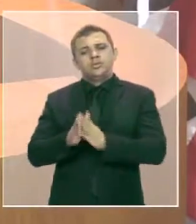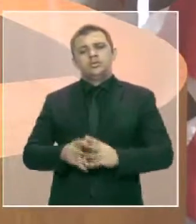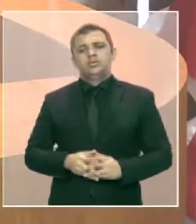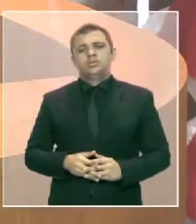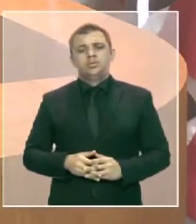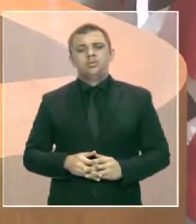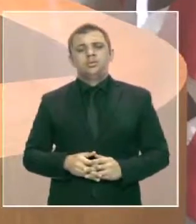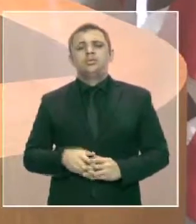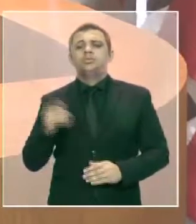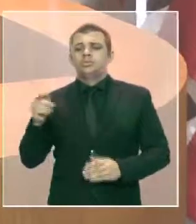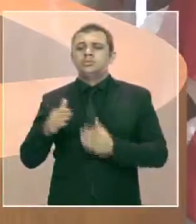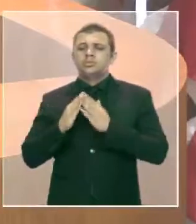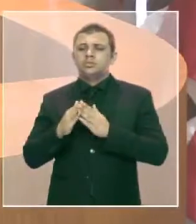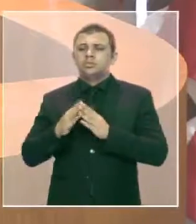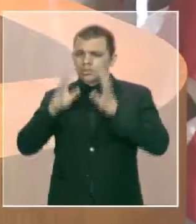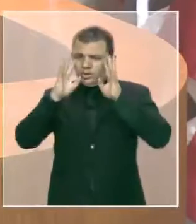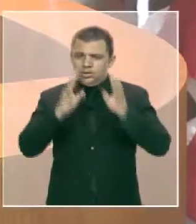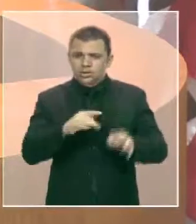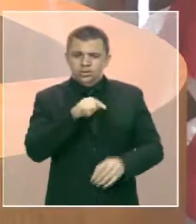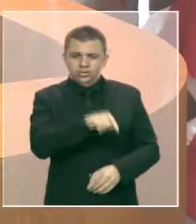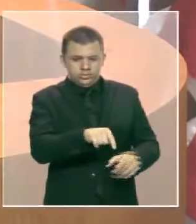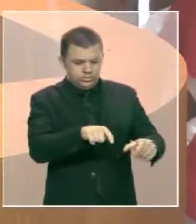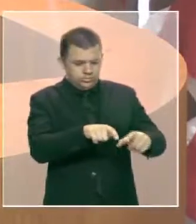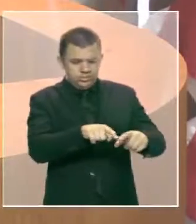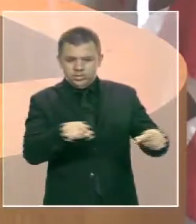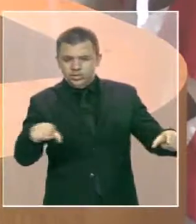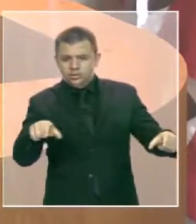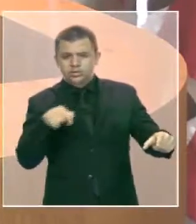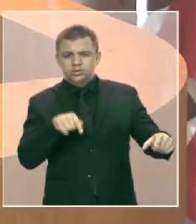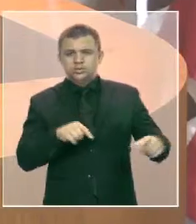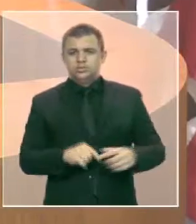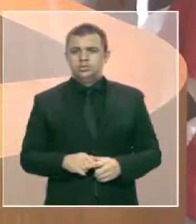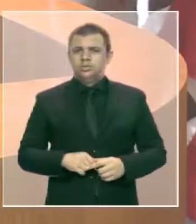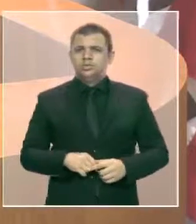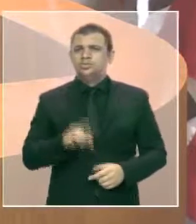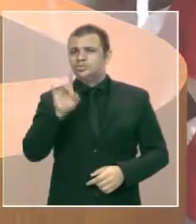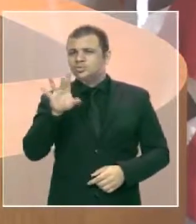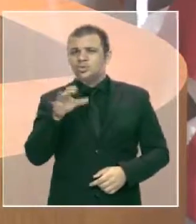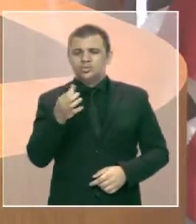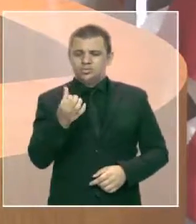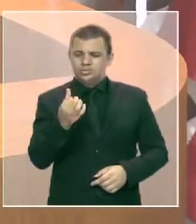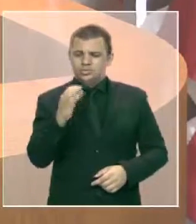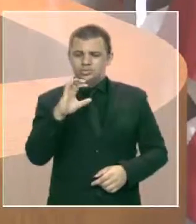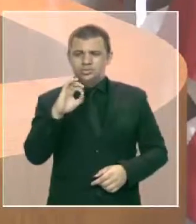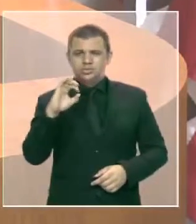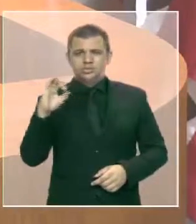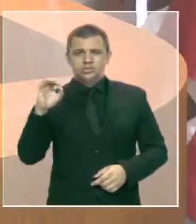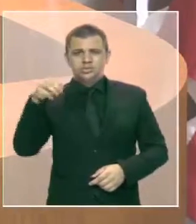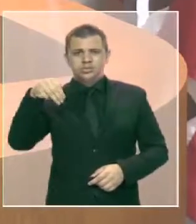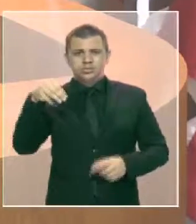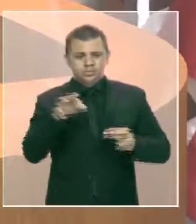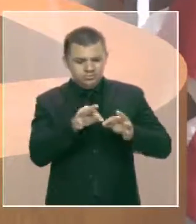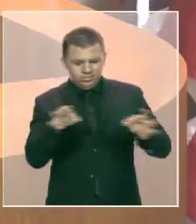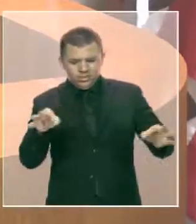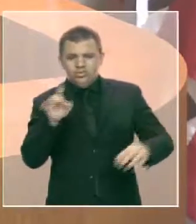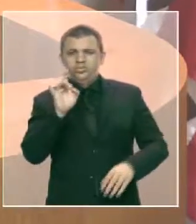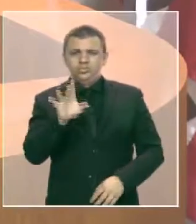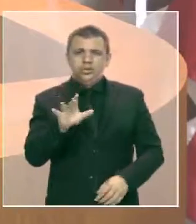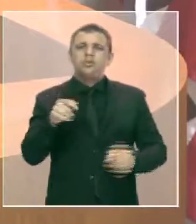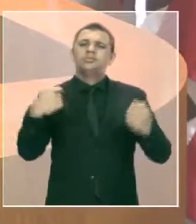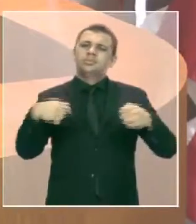dê atenção àquele pequeno trecho, só são 600 metros, que faça a recuperação do asfalto,